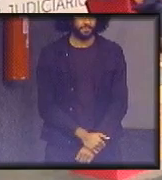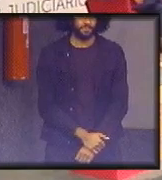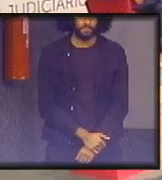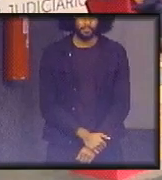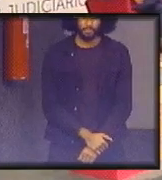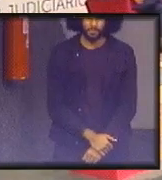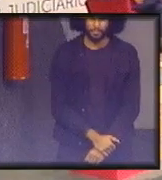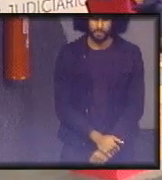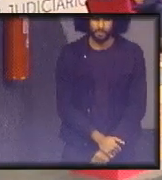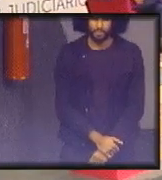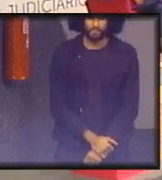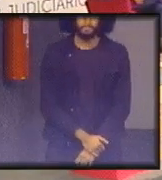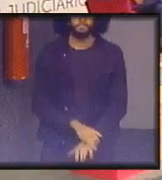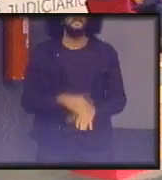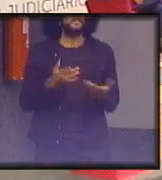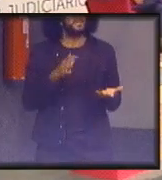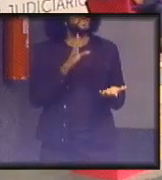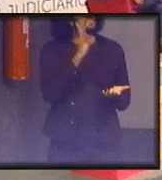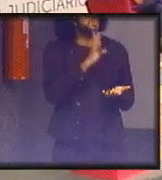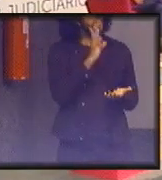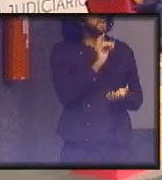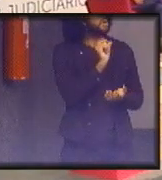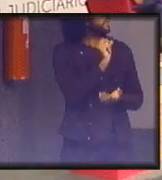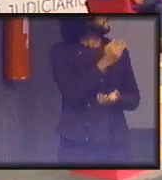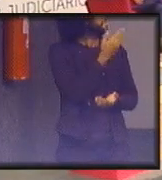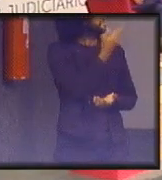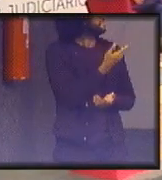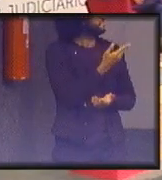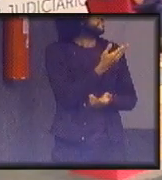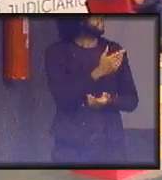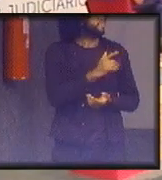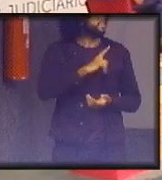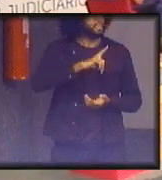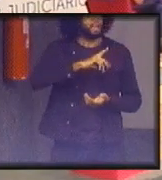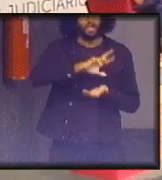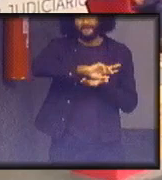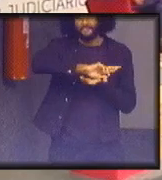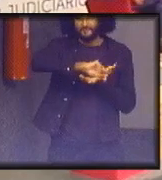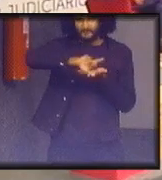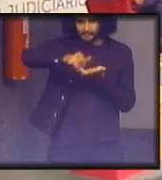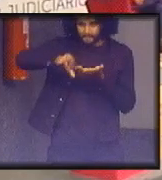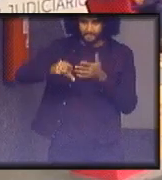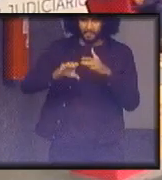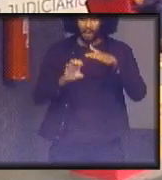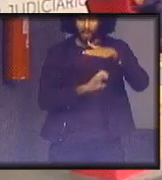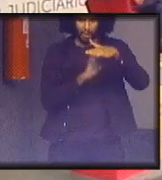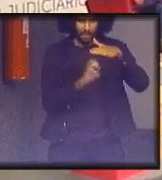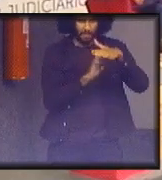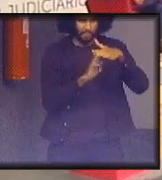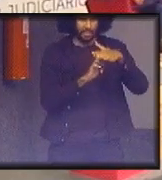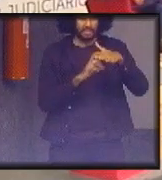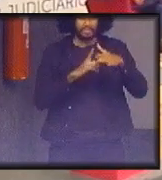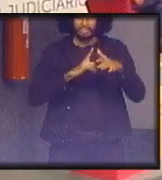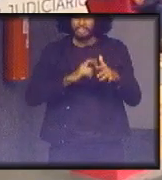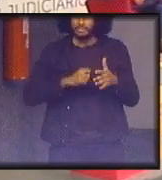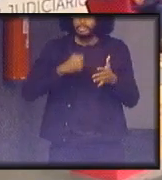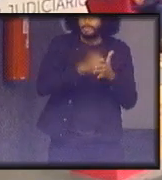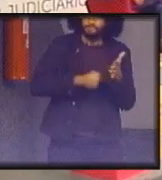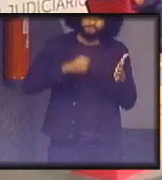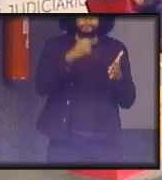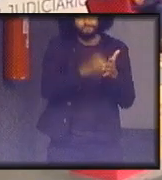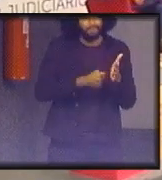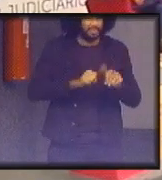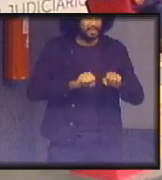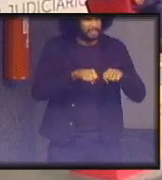o que que deu de legal nisso daí? que tem um monte de corporação pelejando nesse troço gente